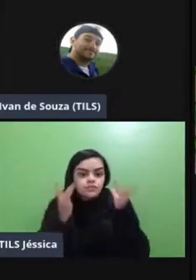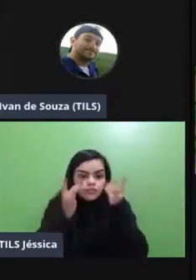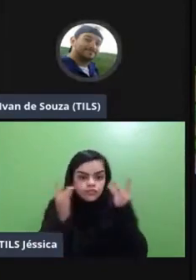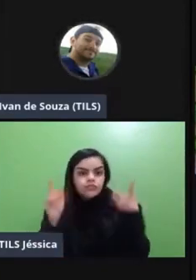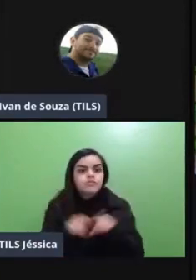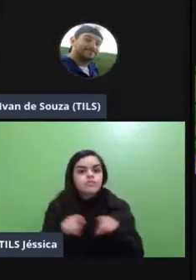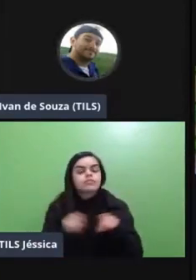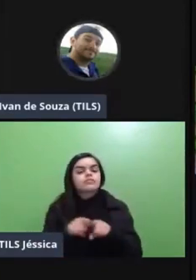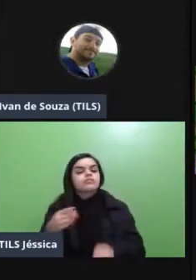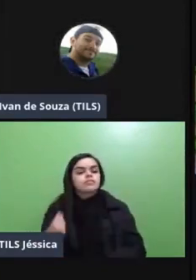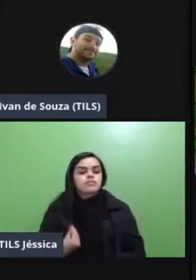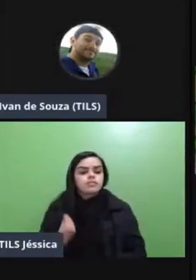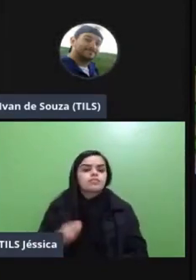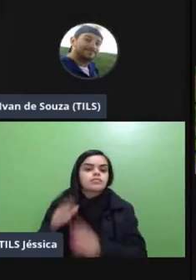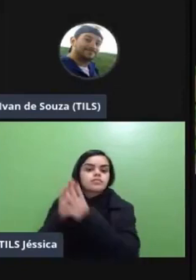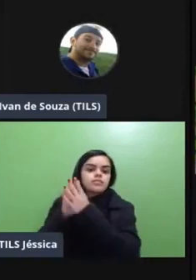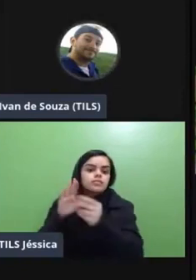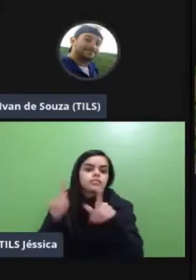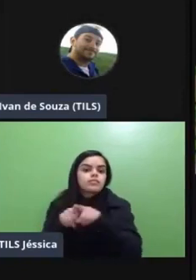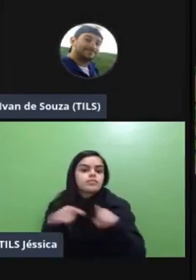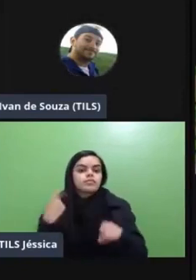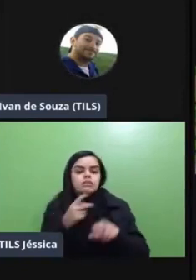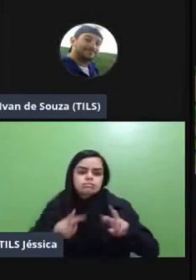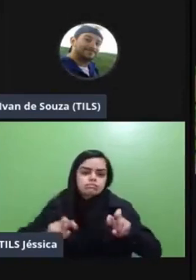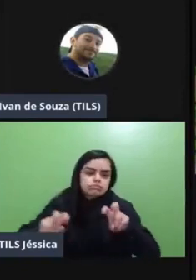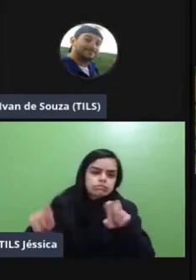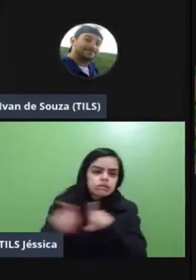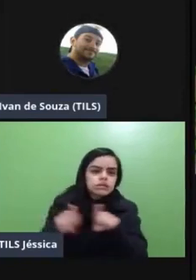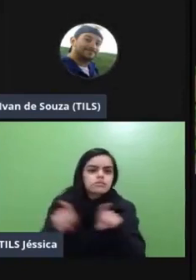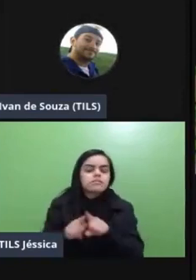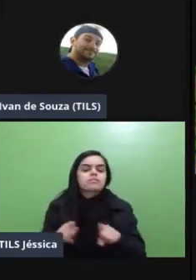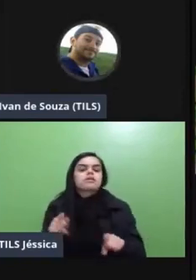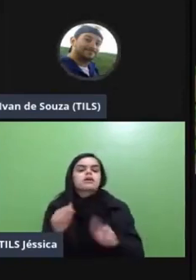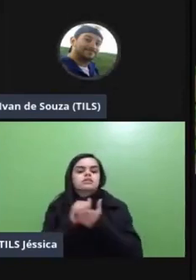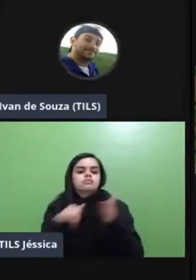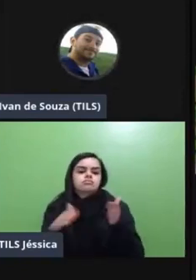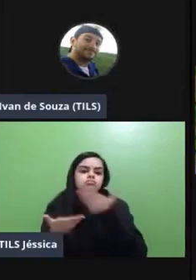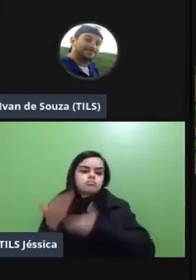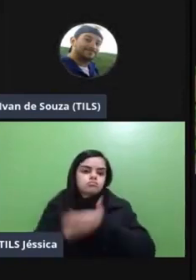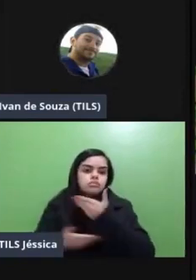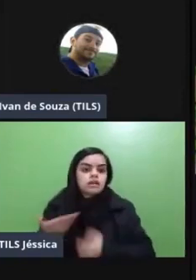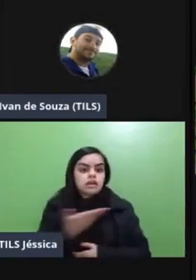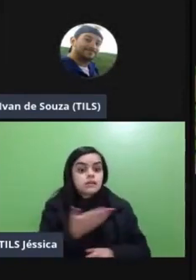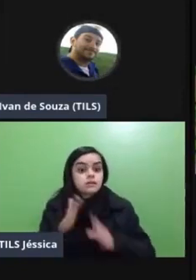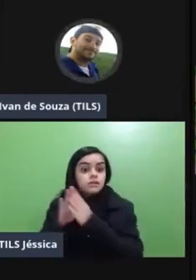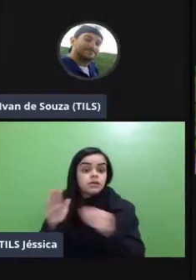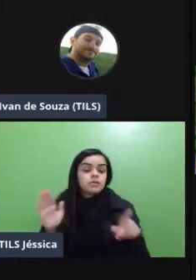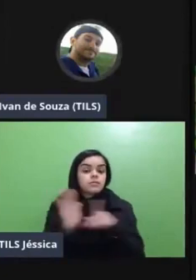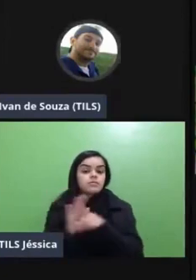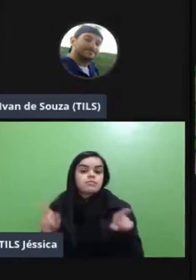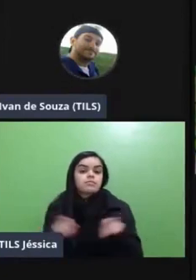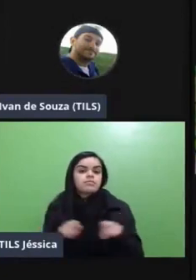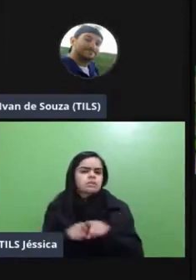vivenciar os modelos e a gente poder explorar ali em atividades colaborativas né então esse é o modelo virtual enriquecido que não é nada